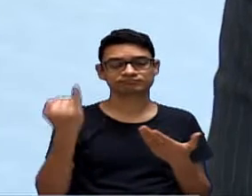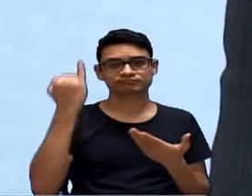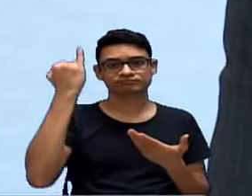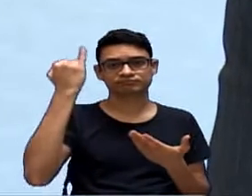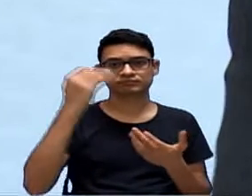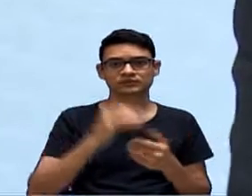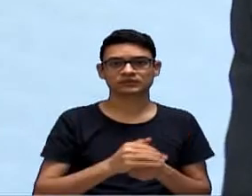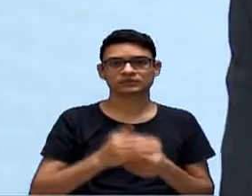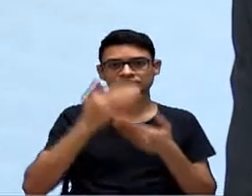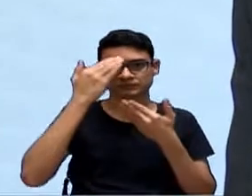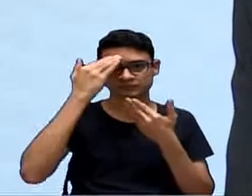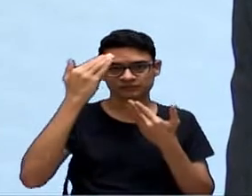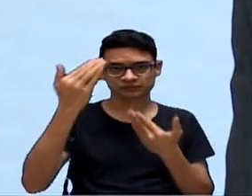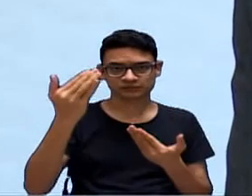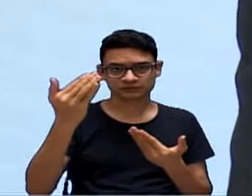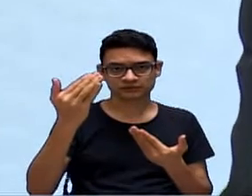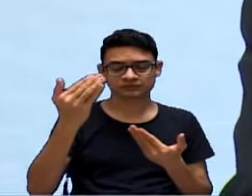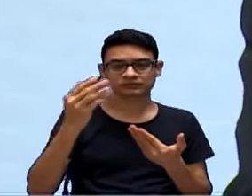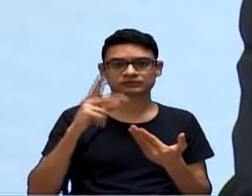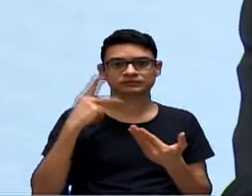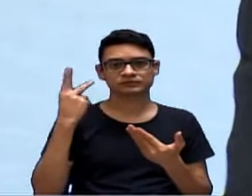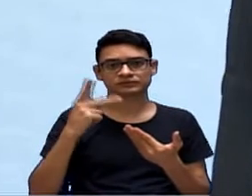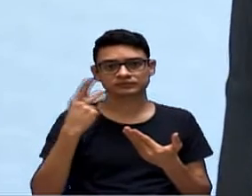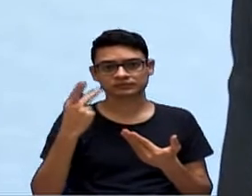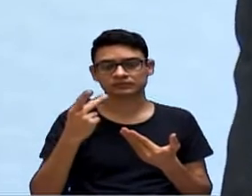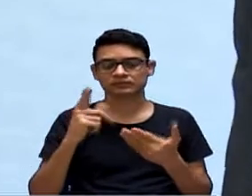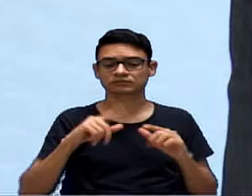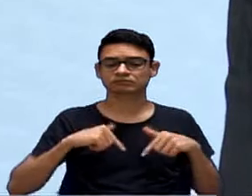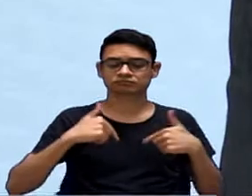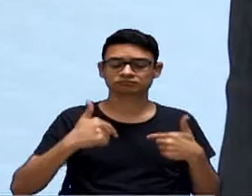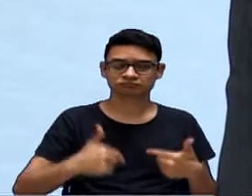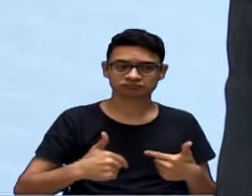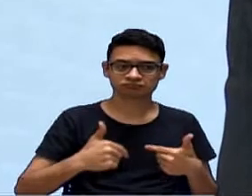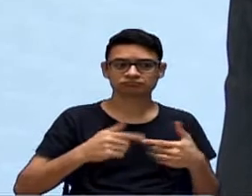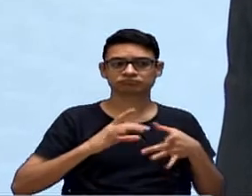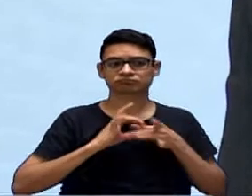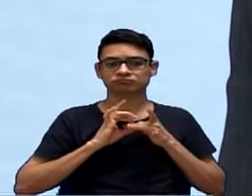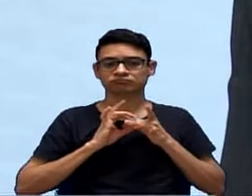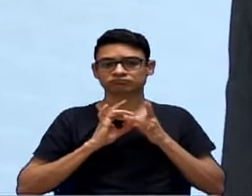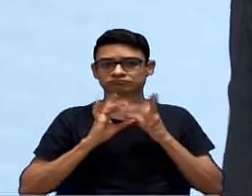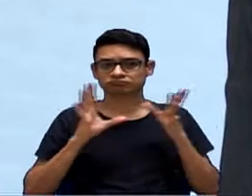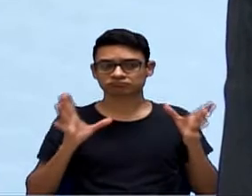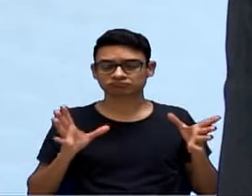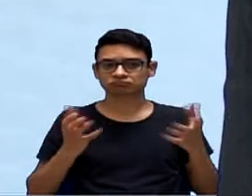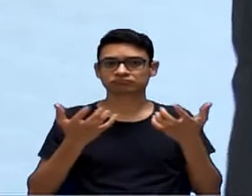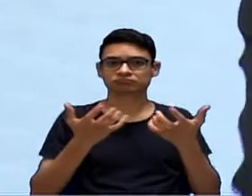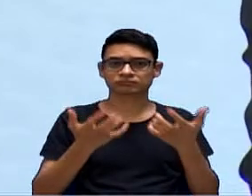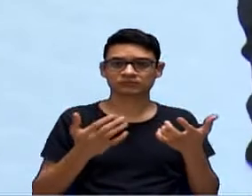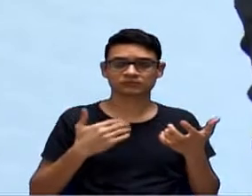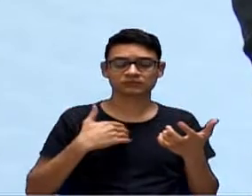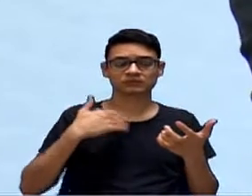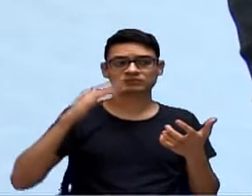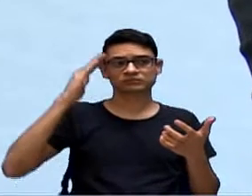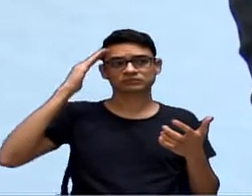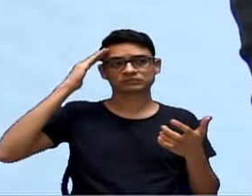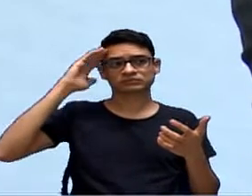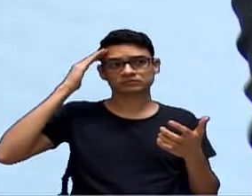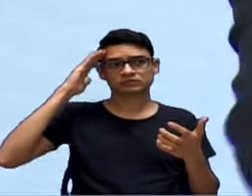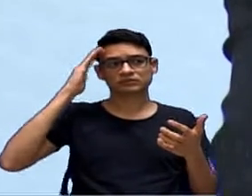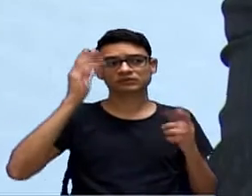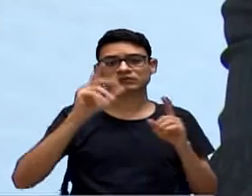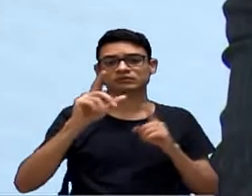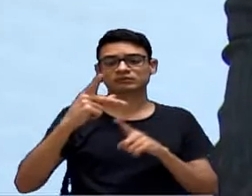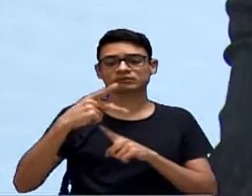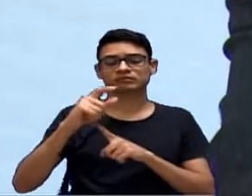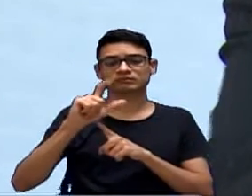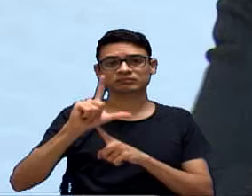e eu agradeço ao vereador todo o empenho e a disposição, mas é que, no entendimento, o PL já